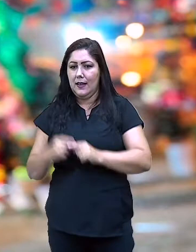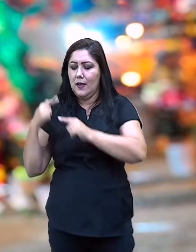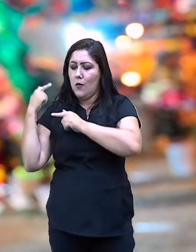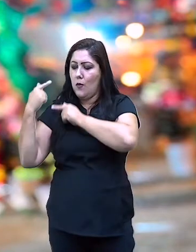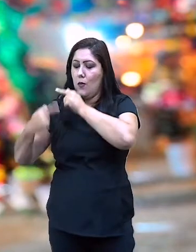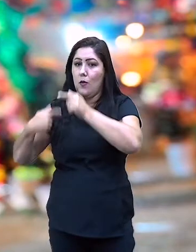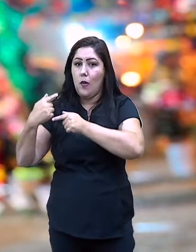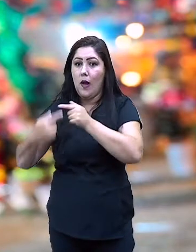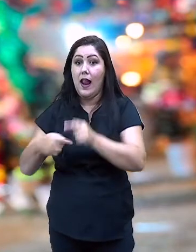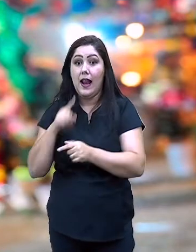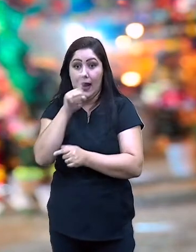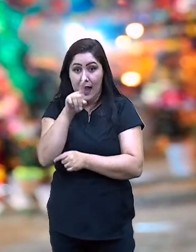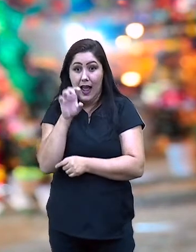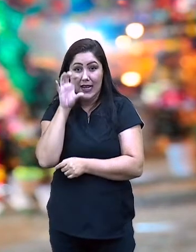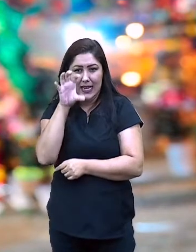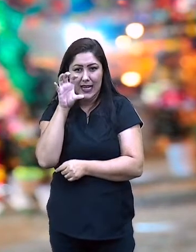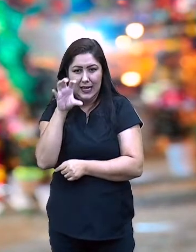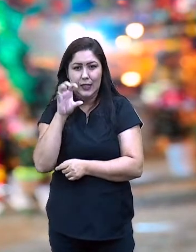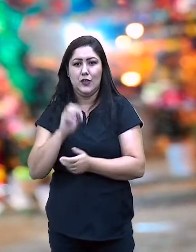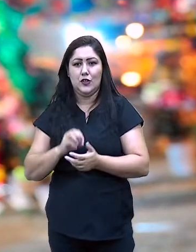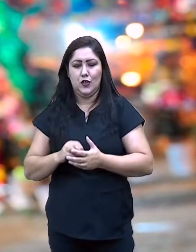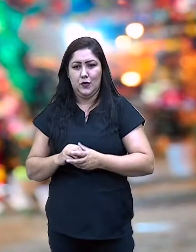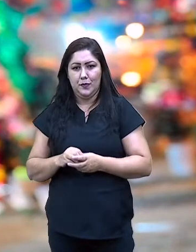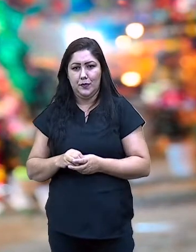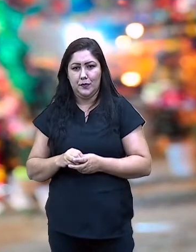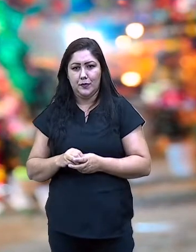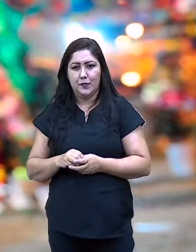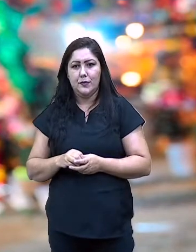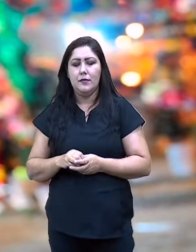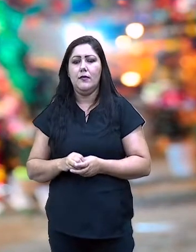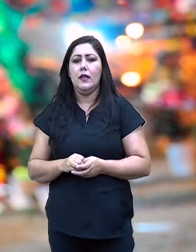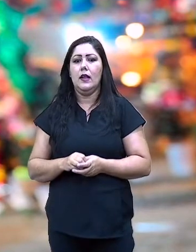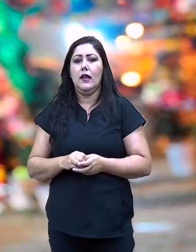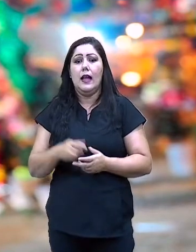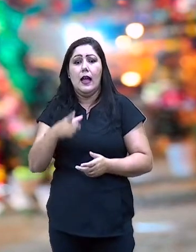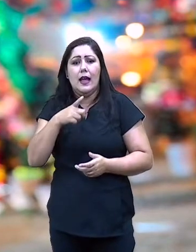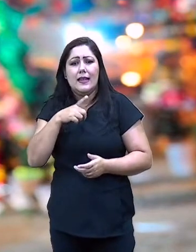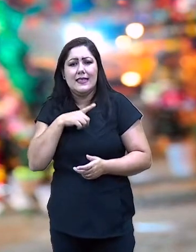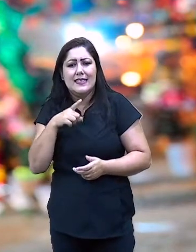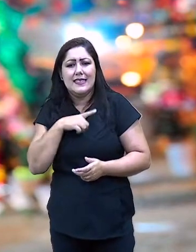maranhense, onde a cultura do Bumba Meu Boi é muito presente,